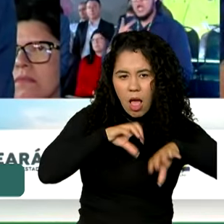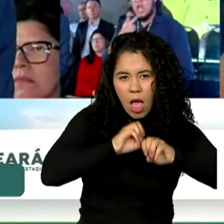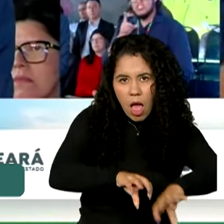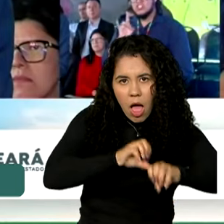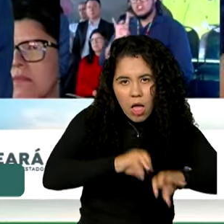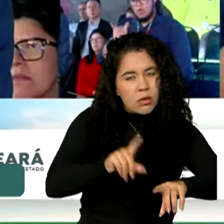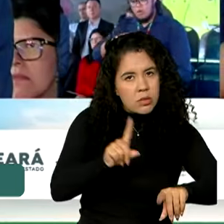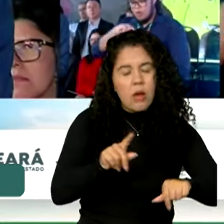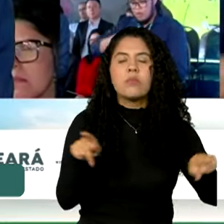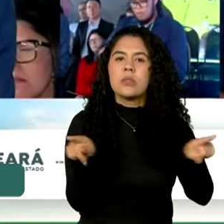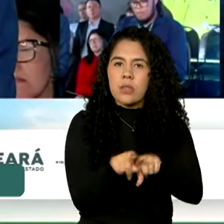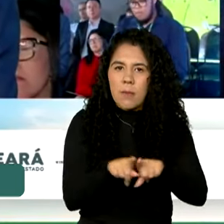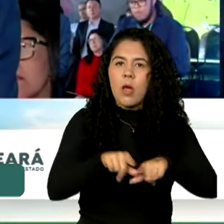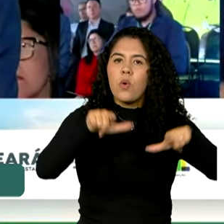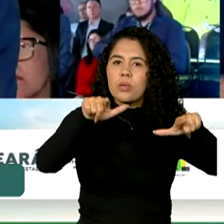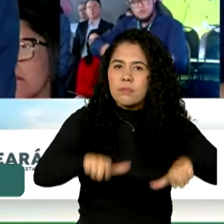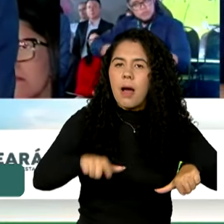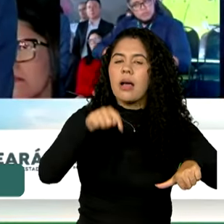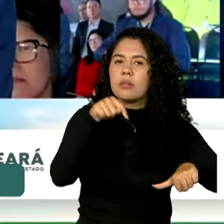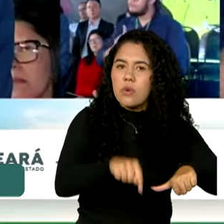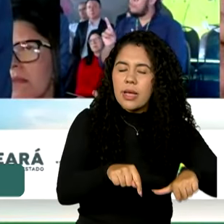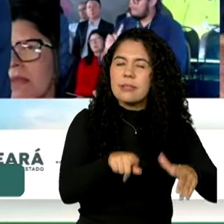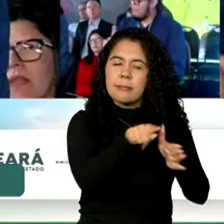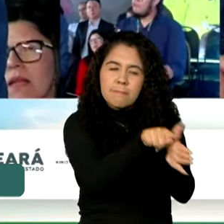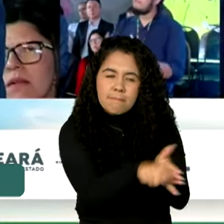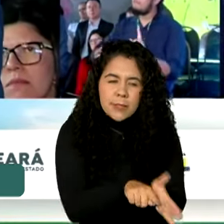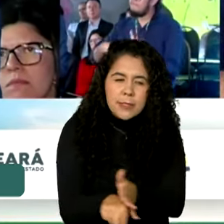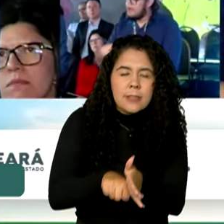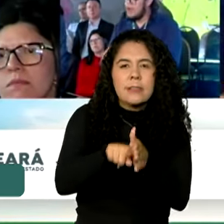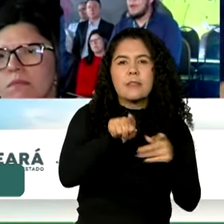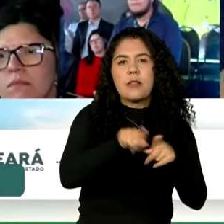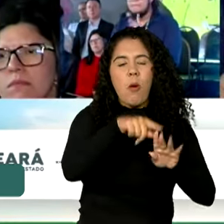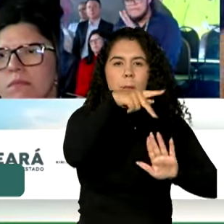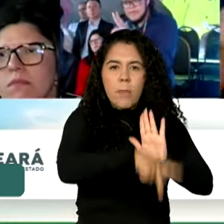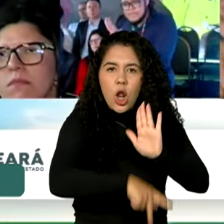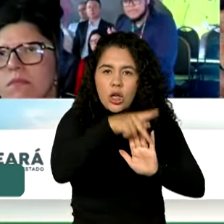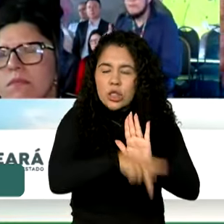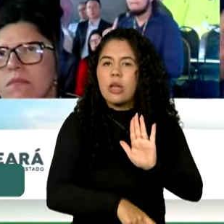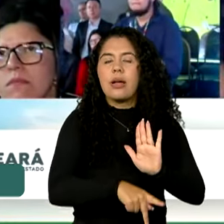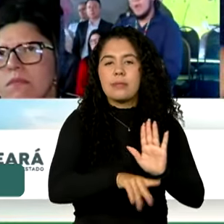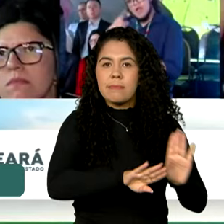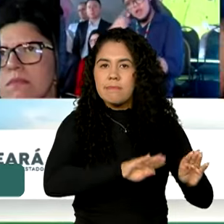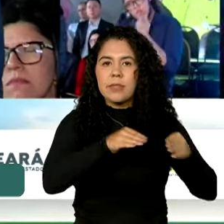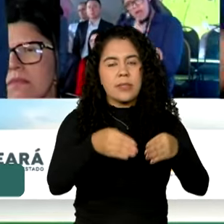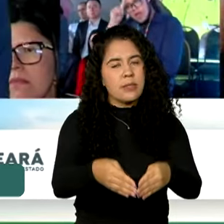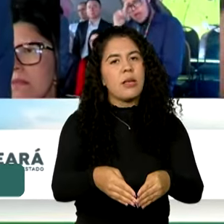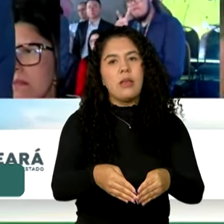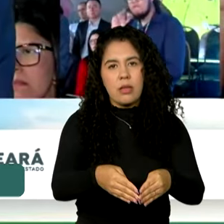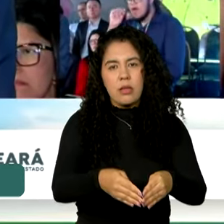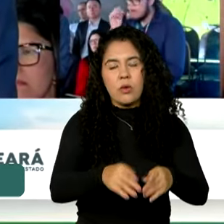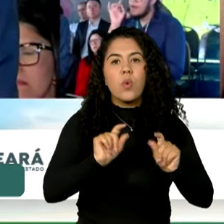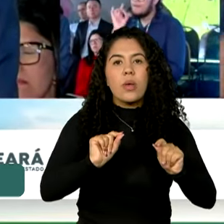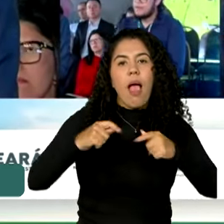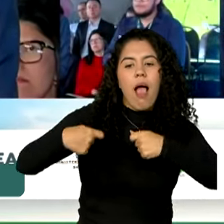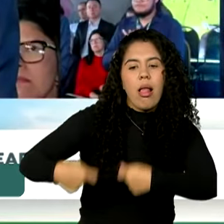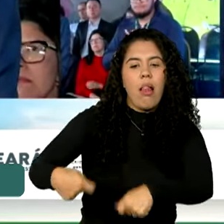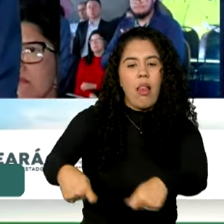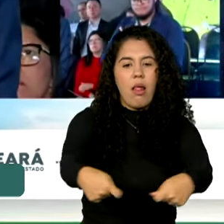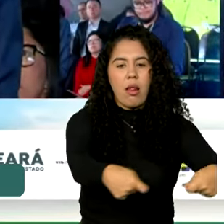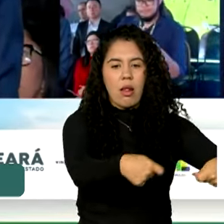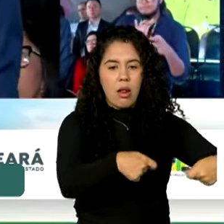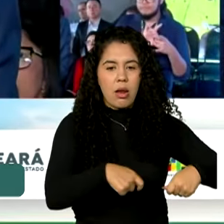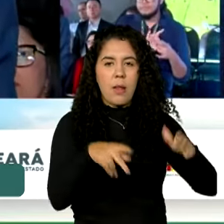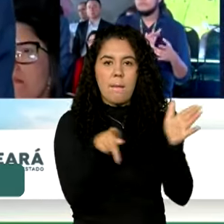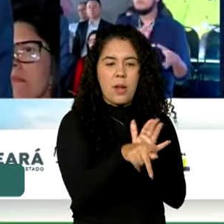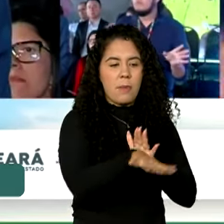Será um polo de inovação, onde pesquisas e projetos estarão diretamente conectados às necessidades da nossa